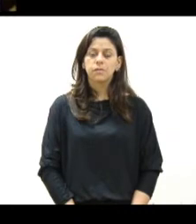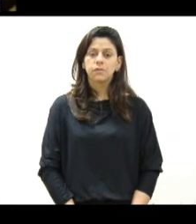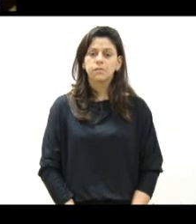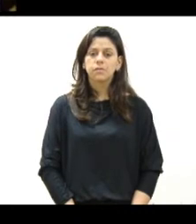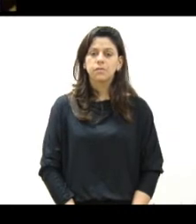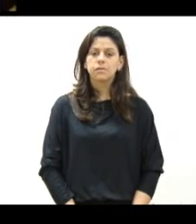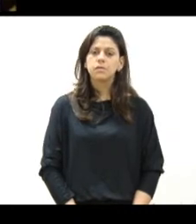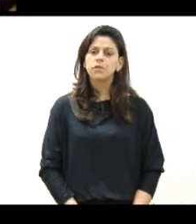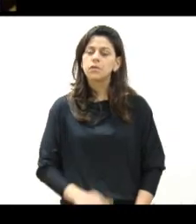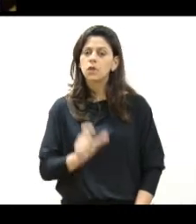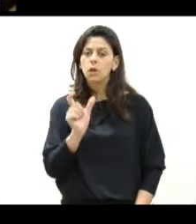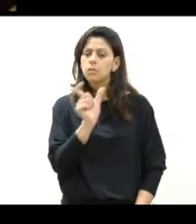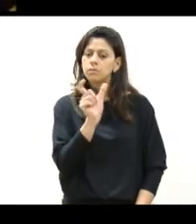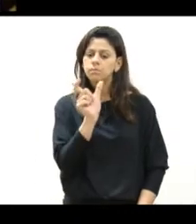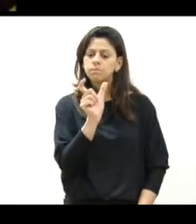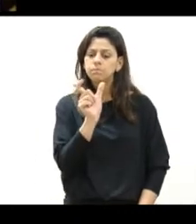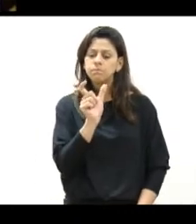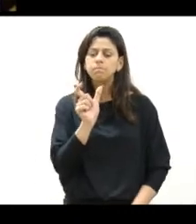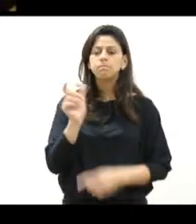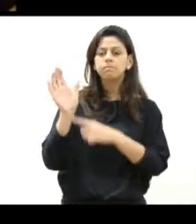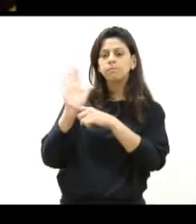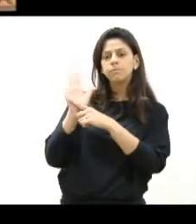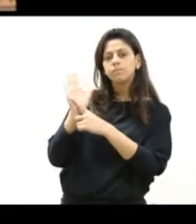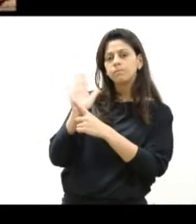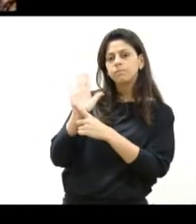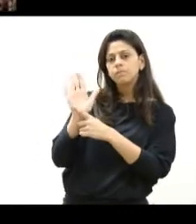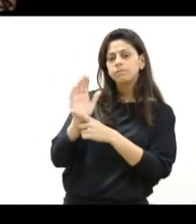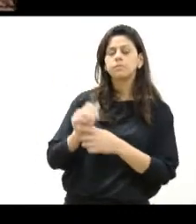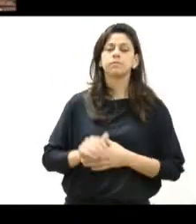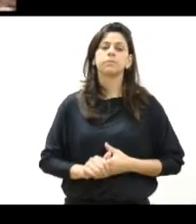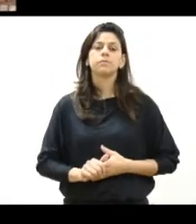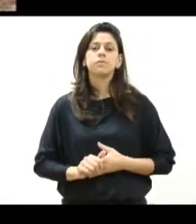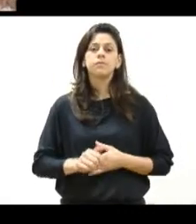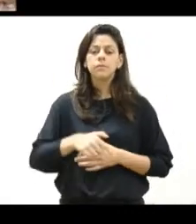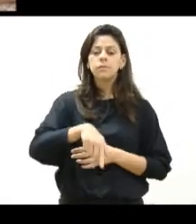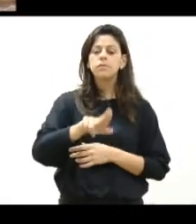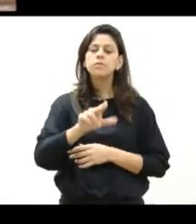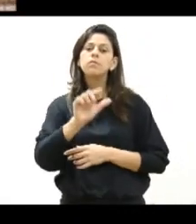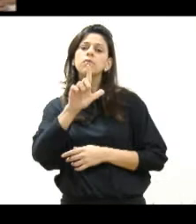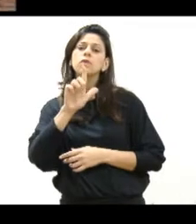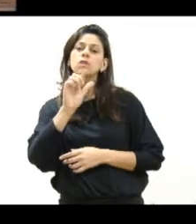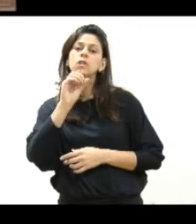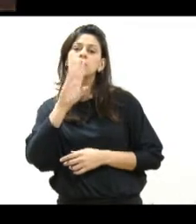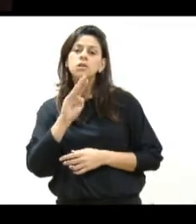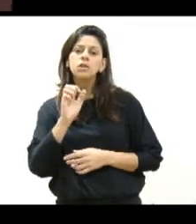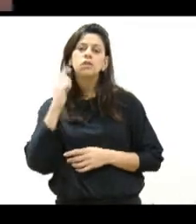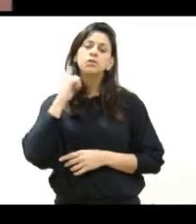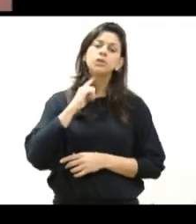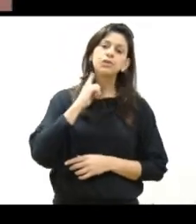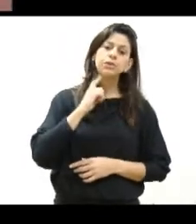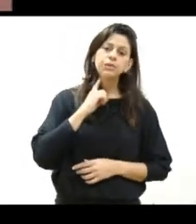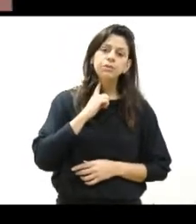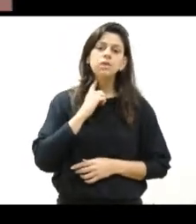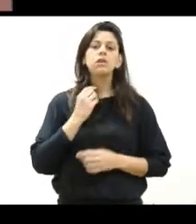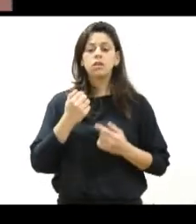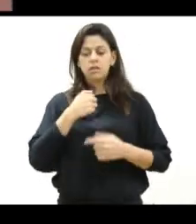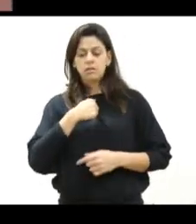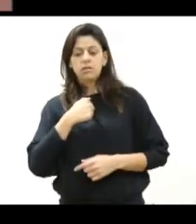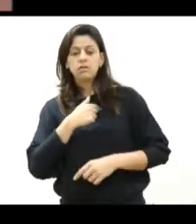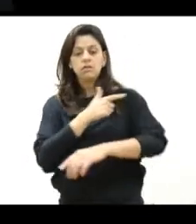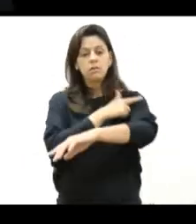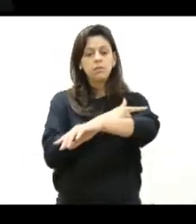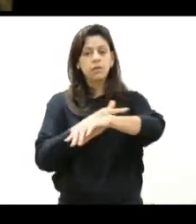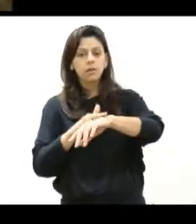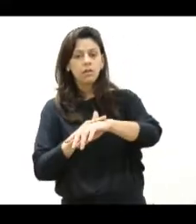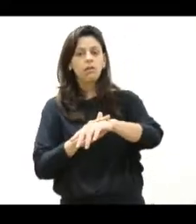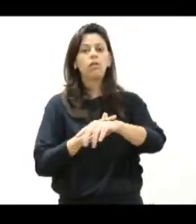Bom. E minha avó chamada Idora, que era o IED. Quilombo de Minas, de Cida Reis e Júnia Torres, e Minha Branquinha, de Acossua,